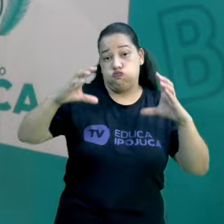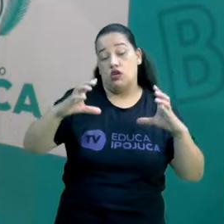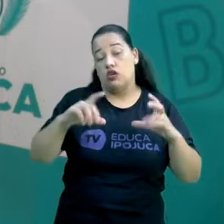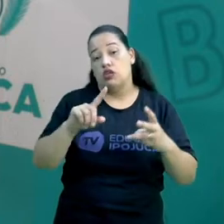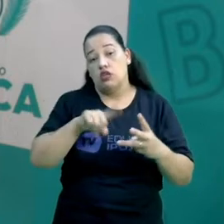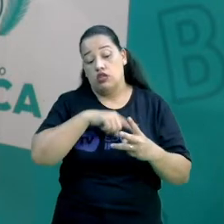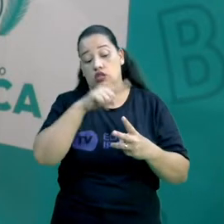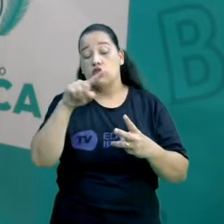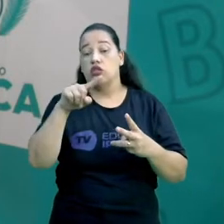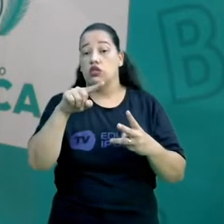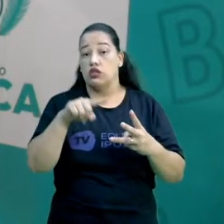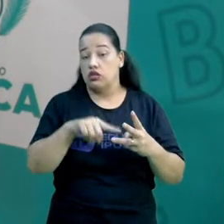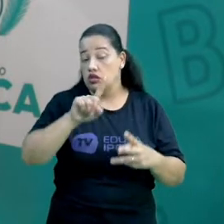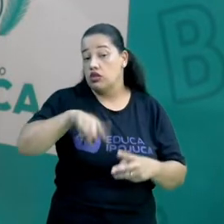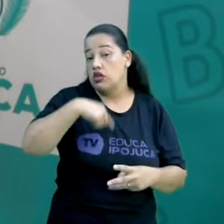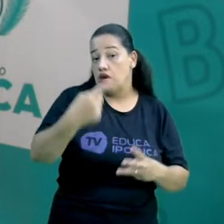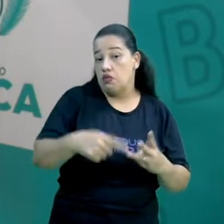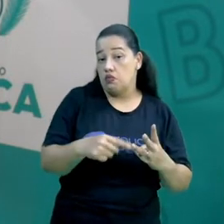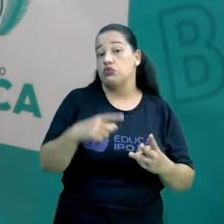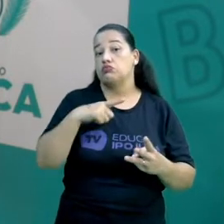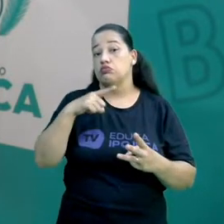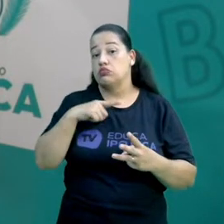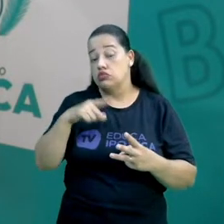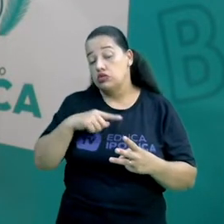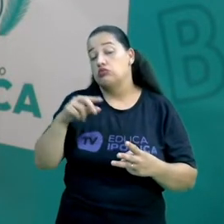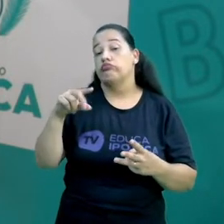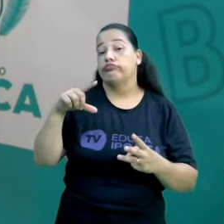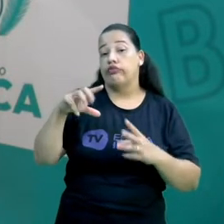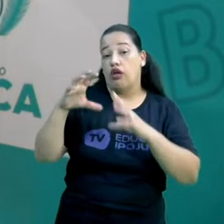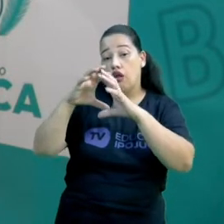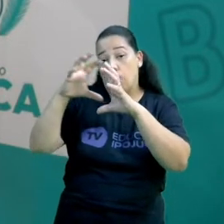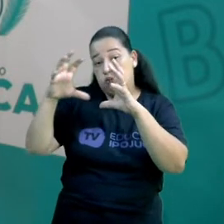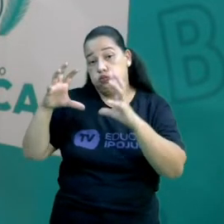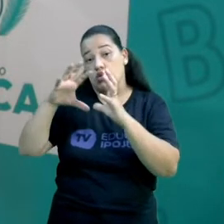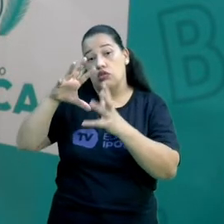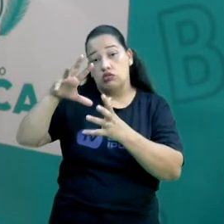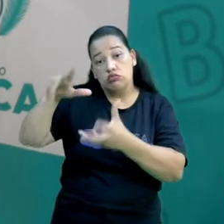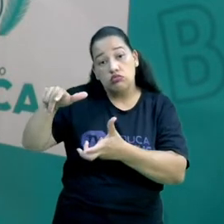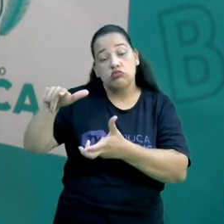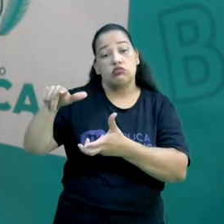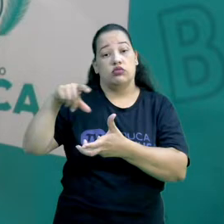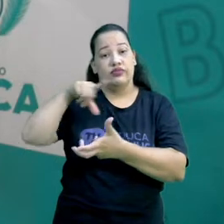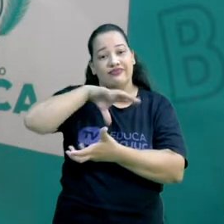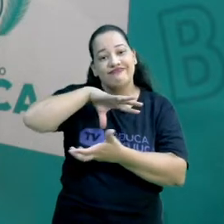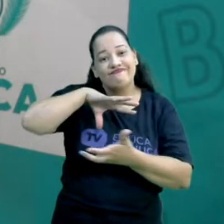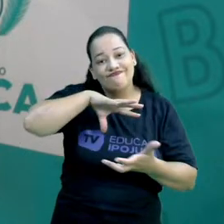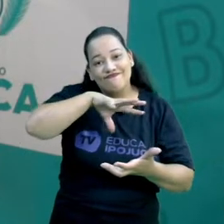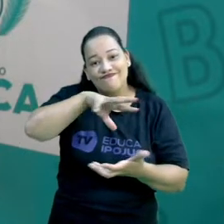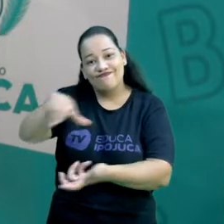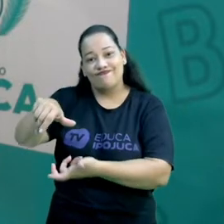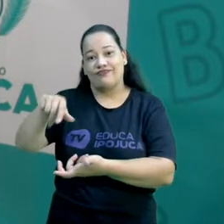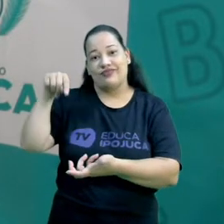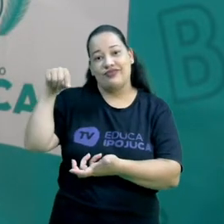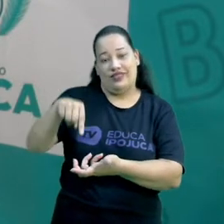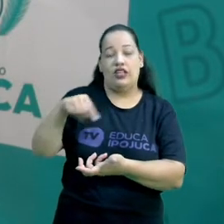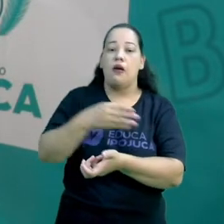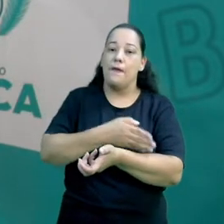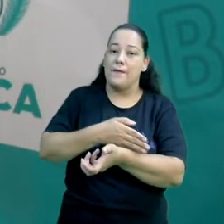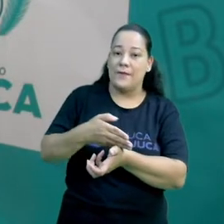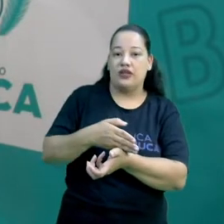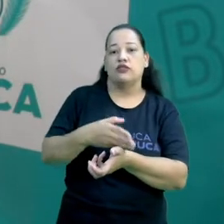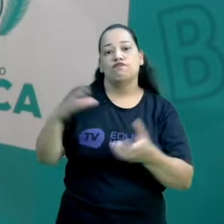então, se transforma, então, numa nebulosa planetária, formando, então, um novo planeta, que é um anã branca,